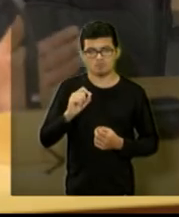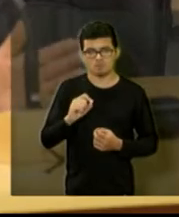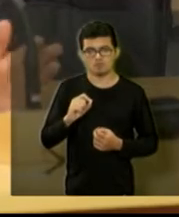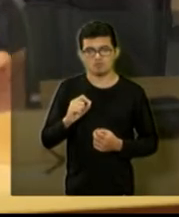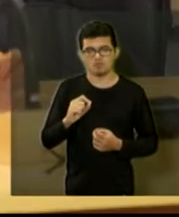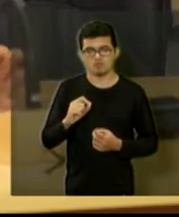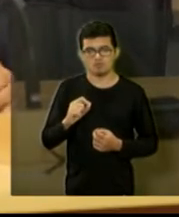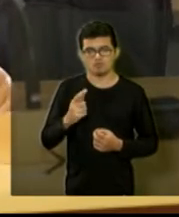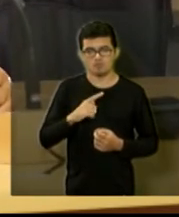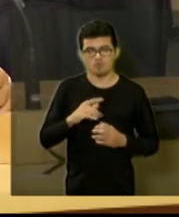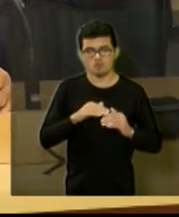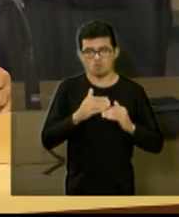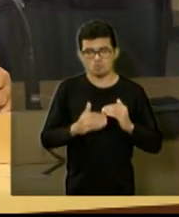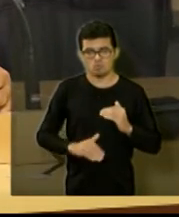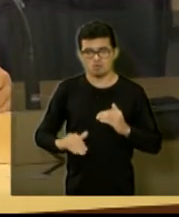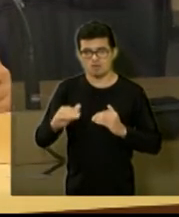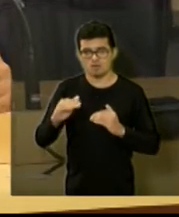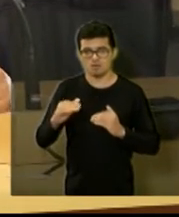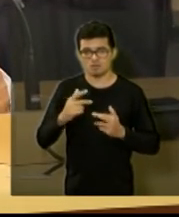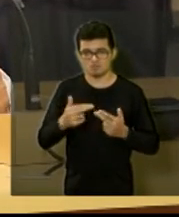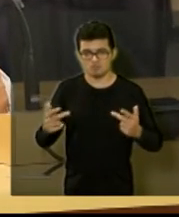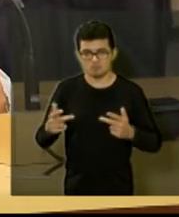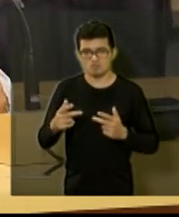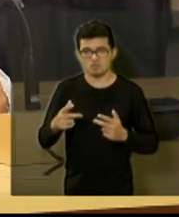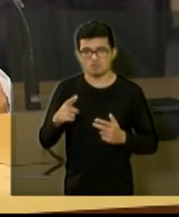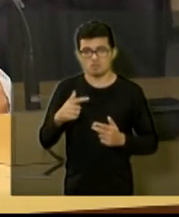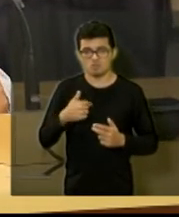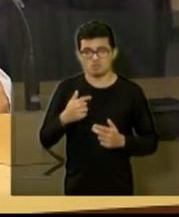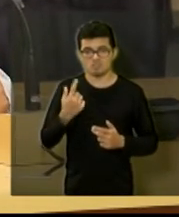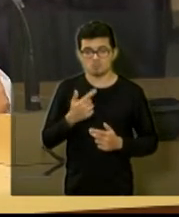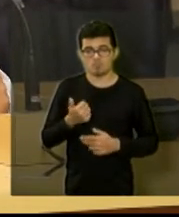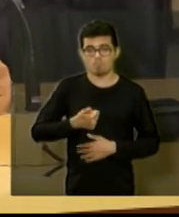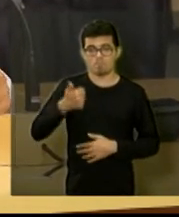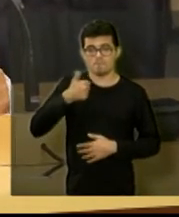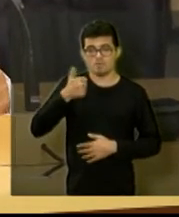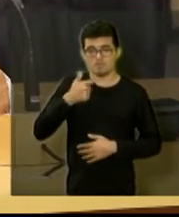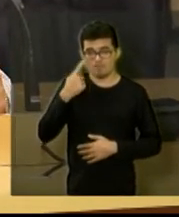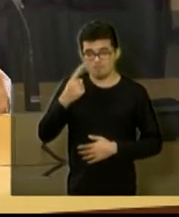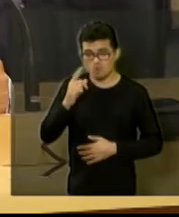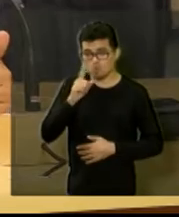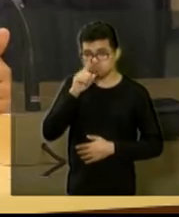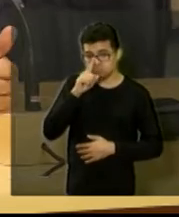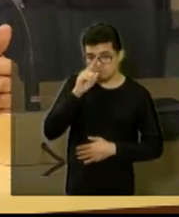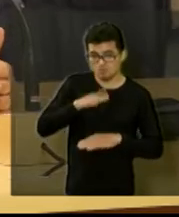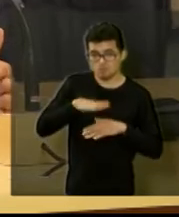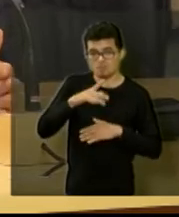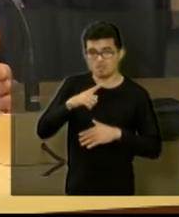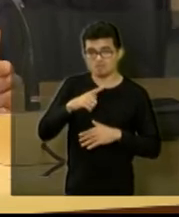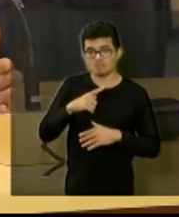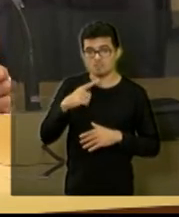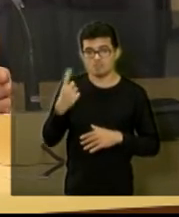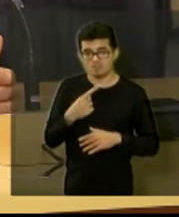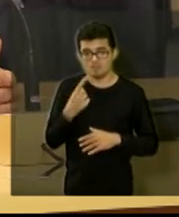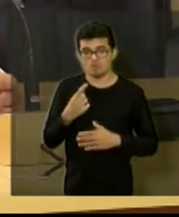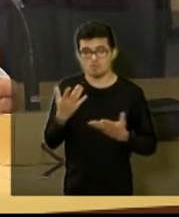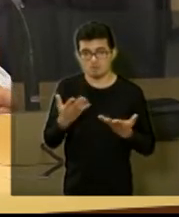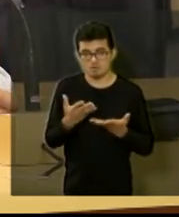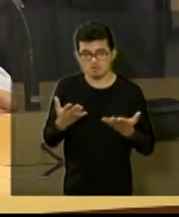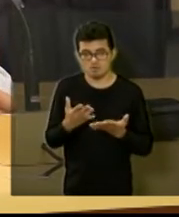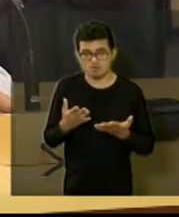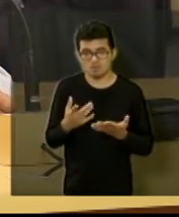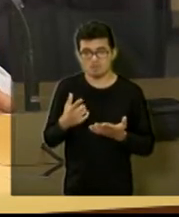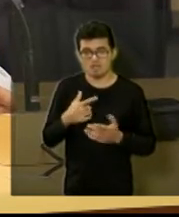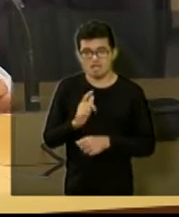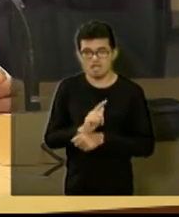certo tipo de buraco as prioridades você entendeu a gente tem tentado suprir certo pelo menos eu tento pedir para que as pessoas a